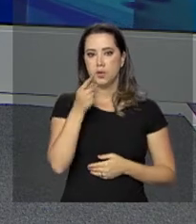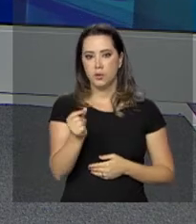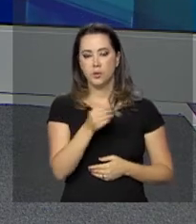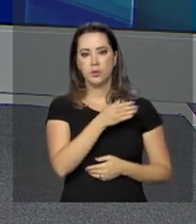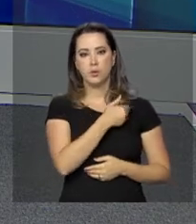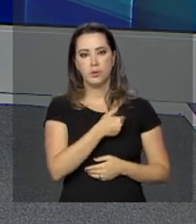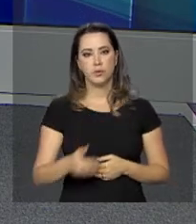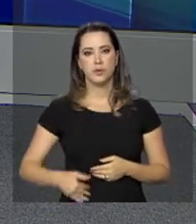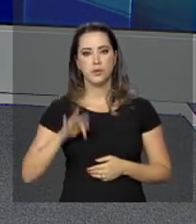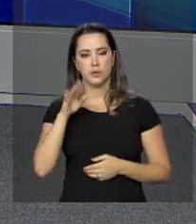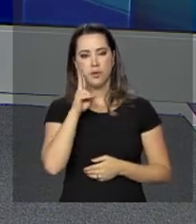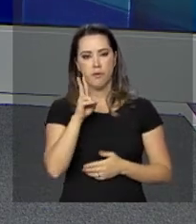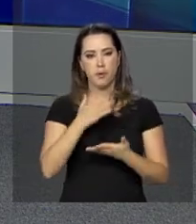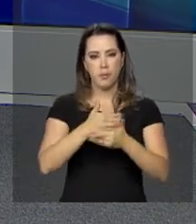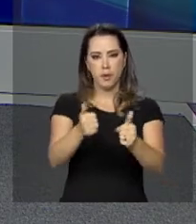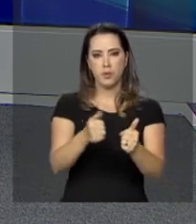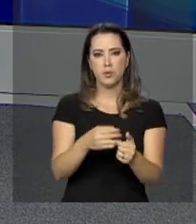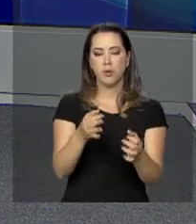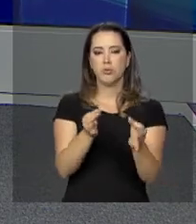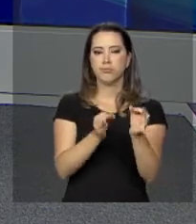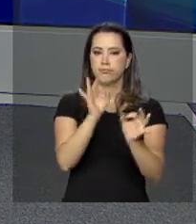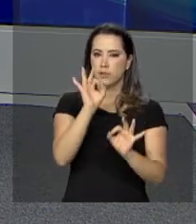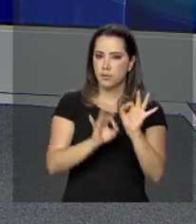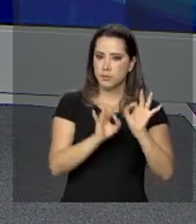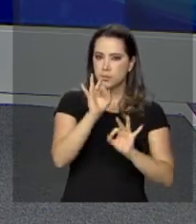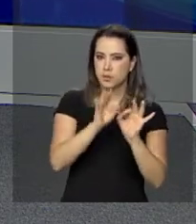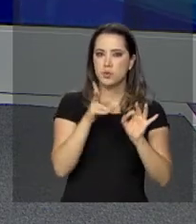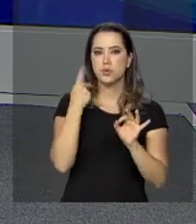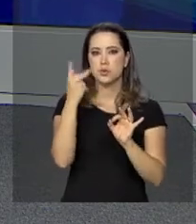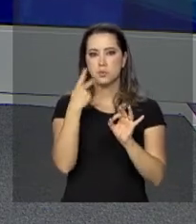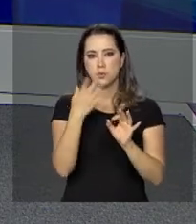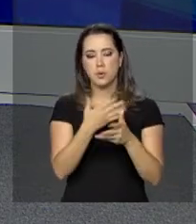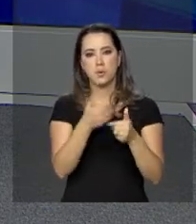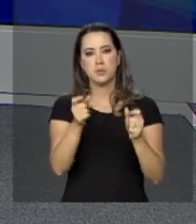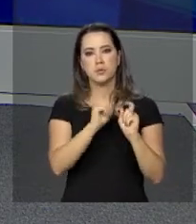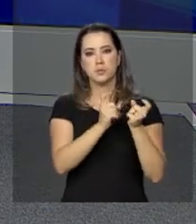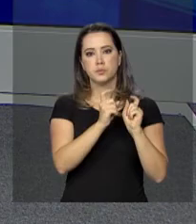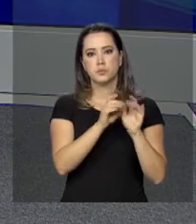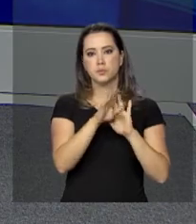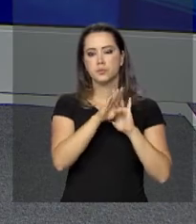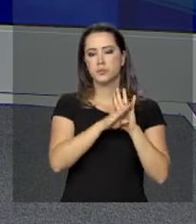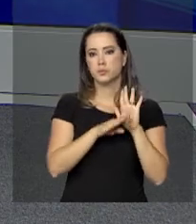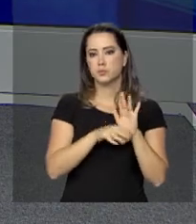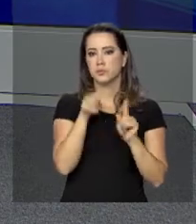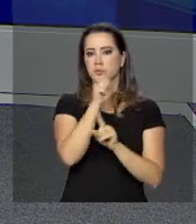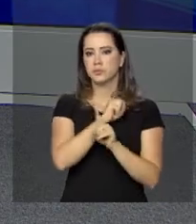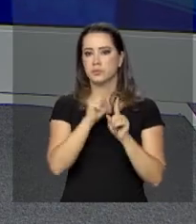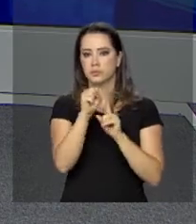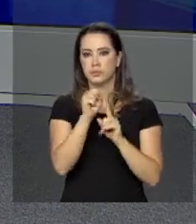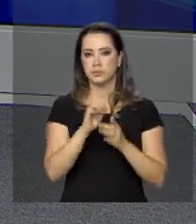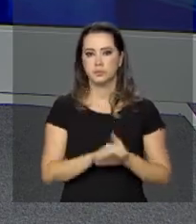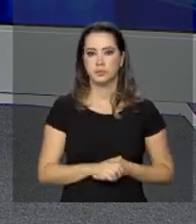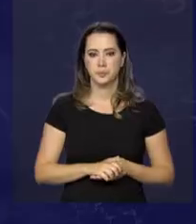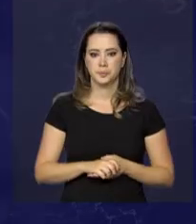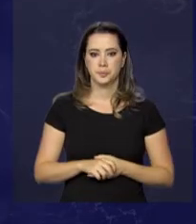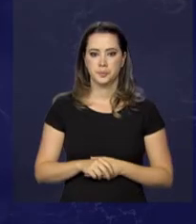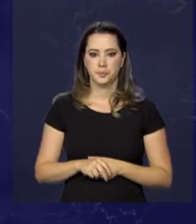melhora dos indicadores à correta condução das políticas públicas e à melhor gestão dos programas sociais.